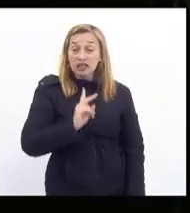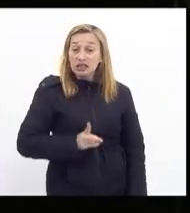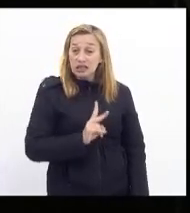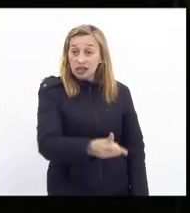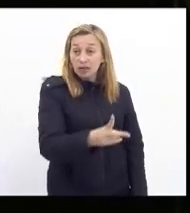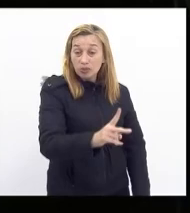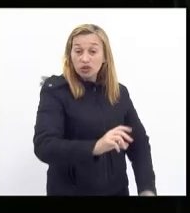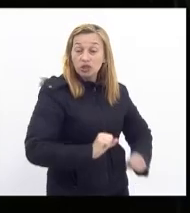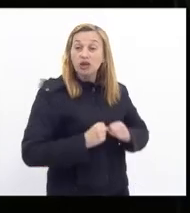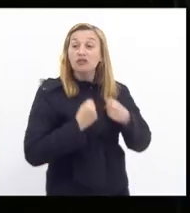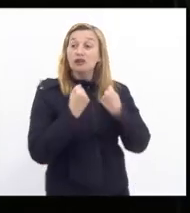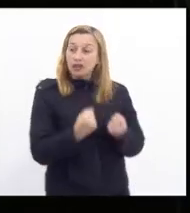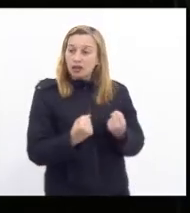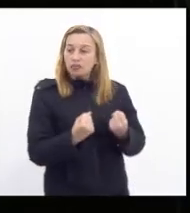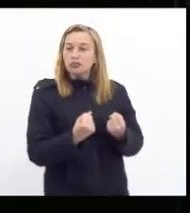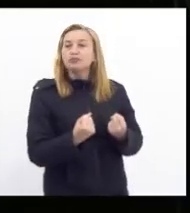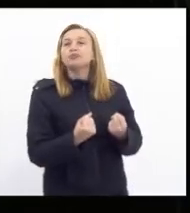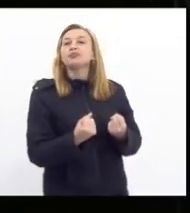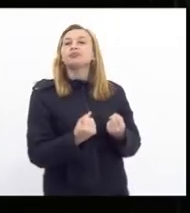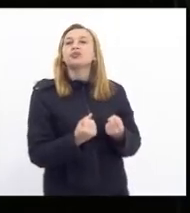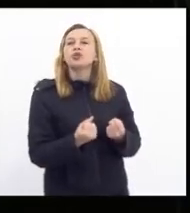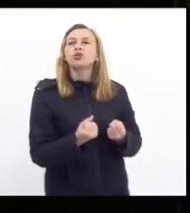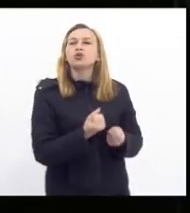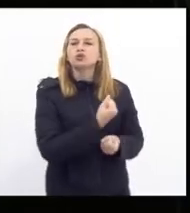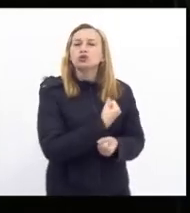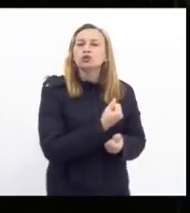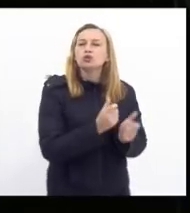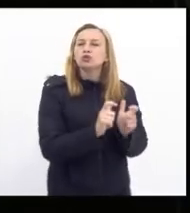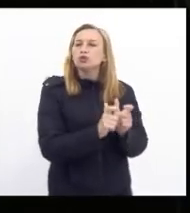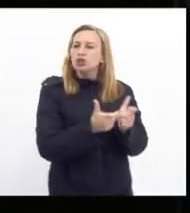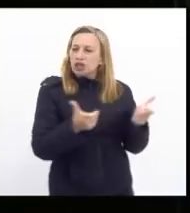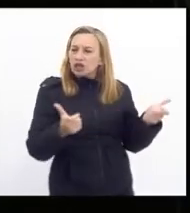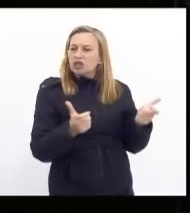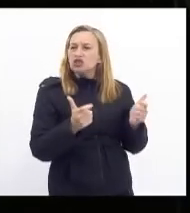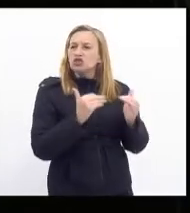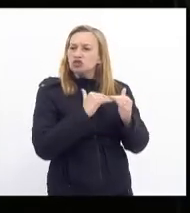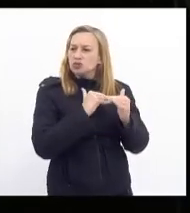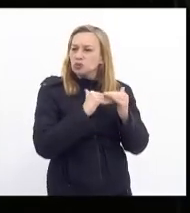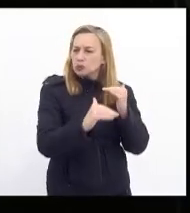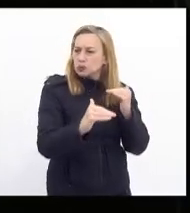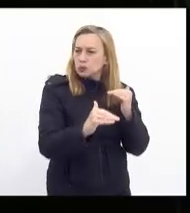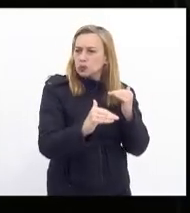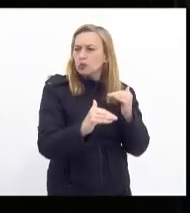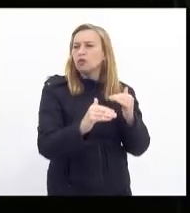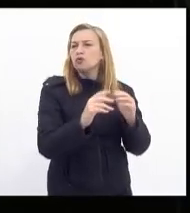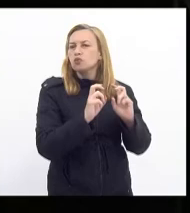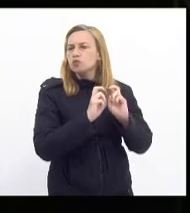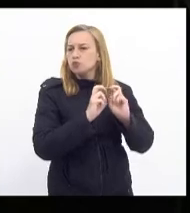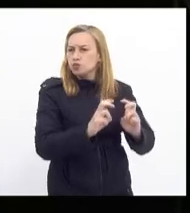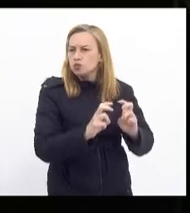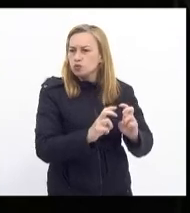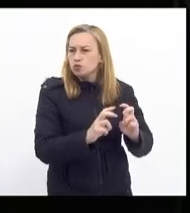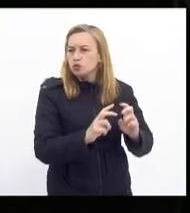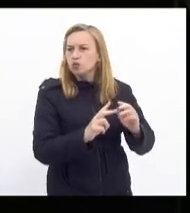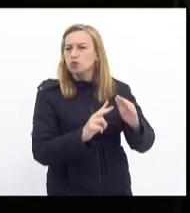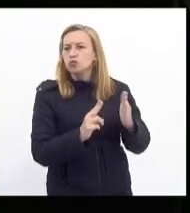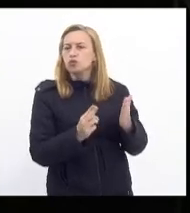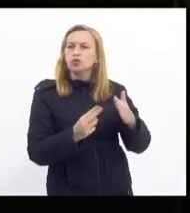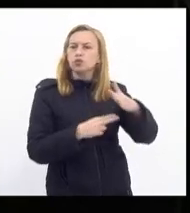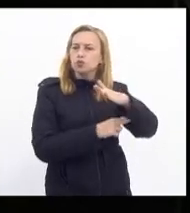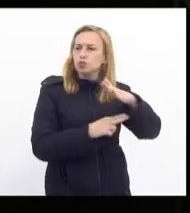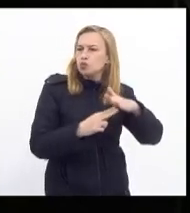defendemos o aumento da malha rodoviária rodoviária